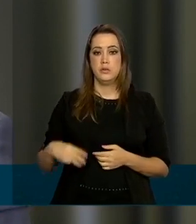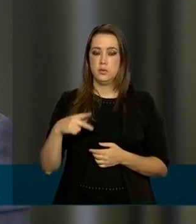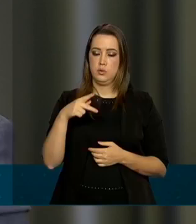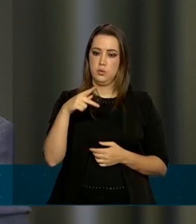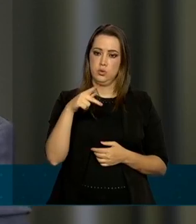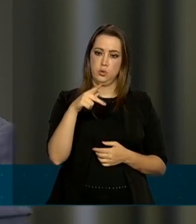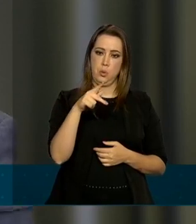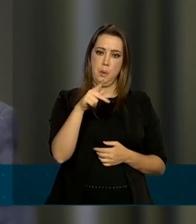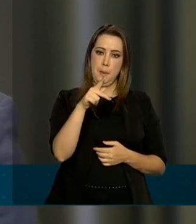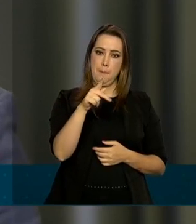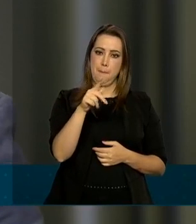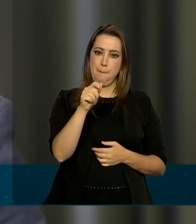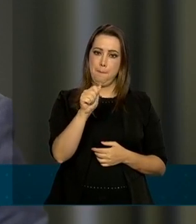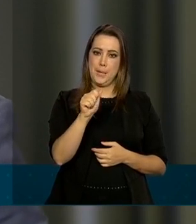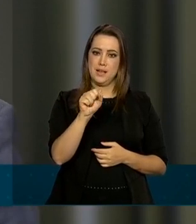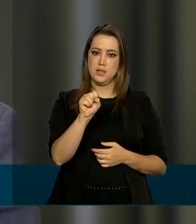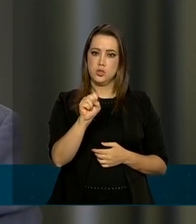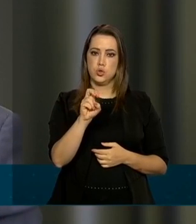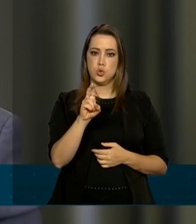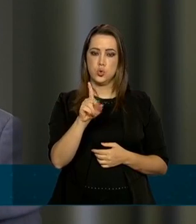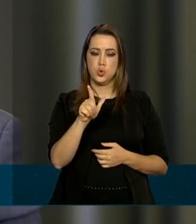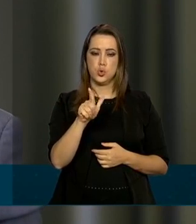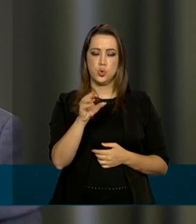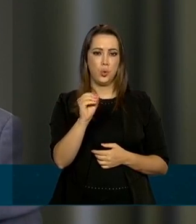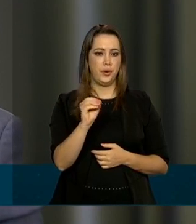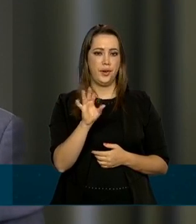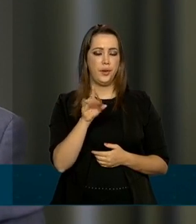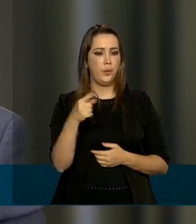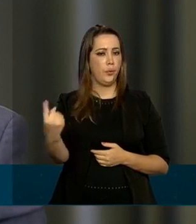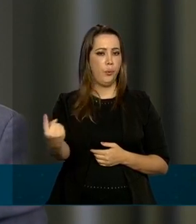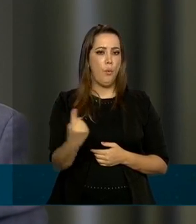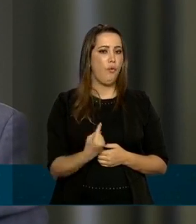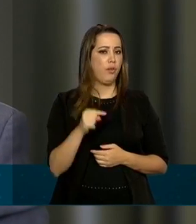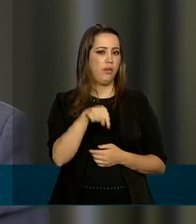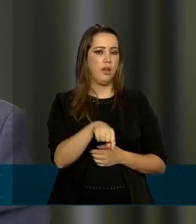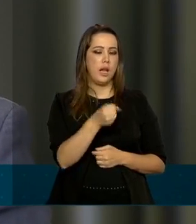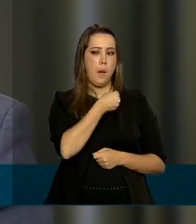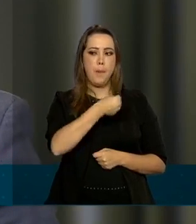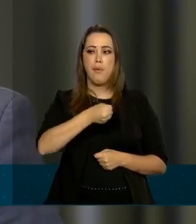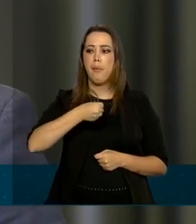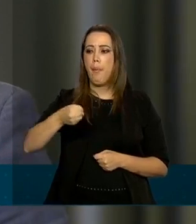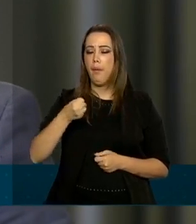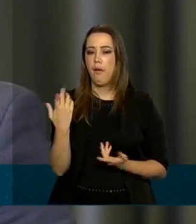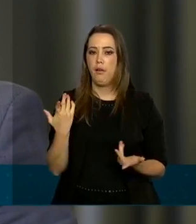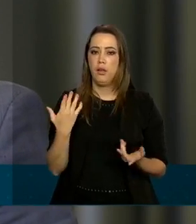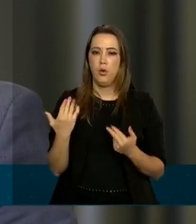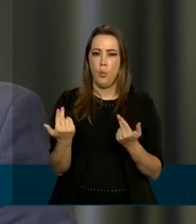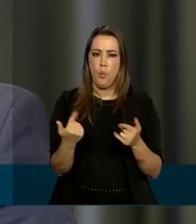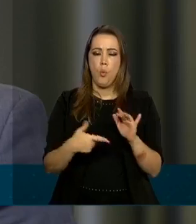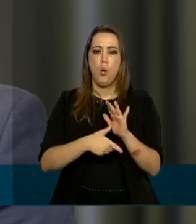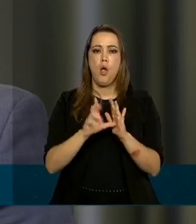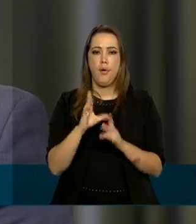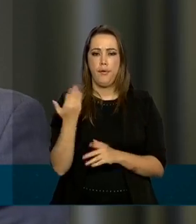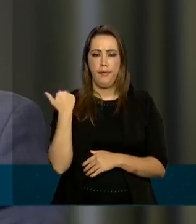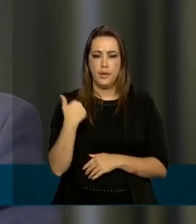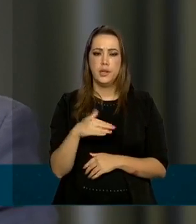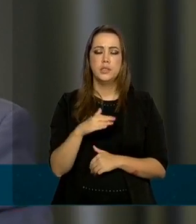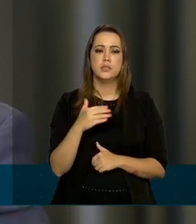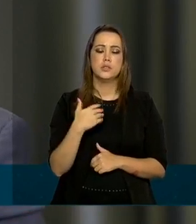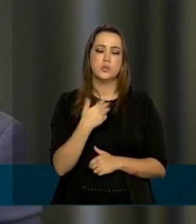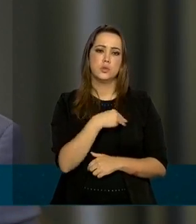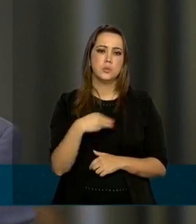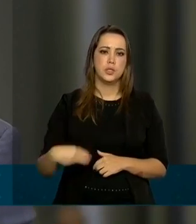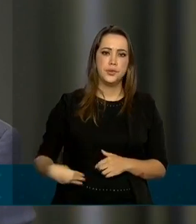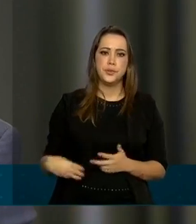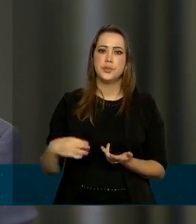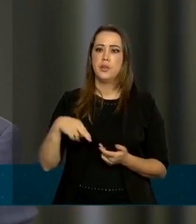por que que ele escolheu não participar dessas coletivas aqui no Planalto como faziam os seus antecessores